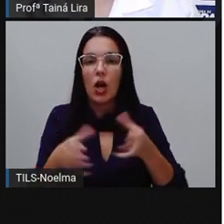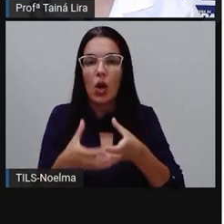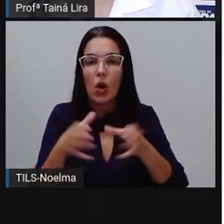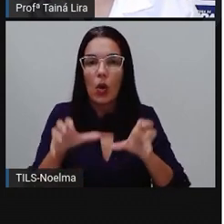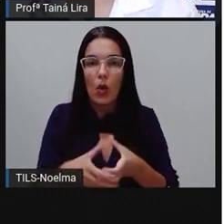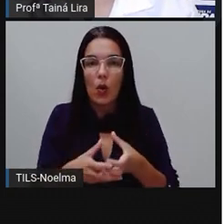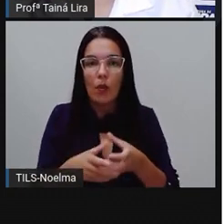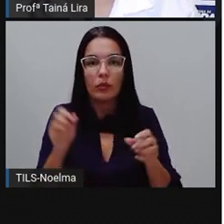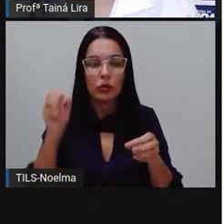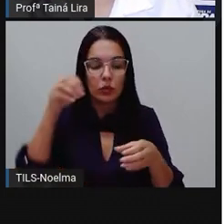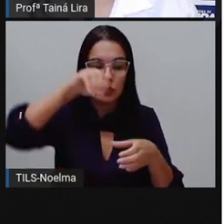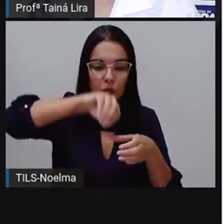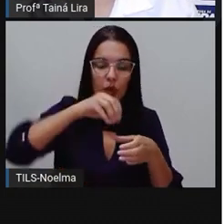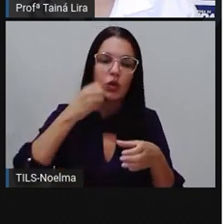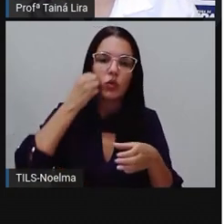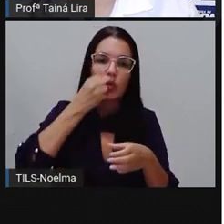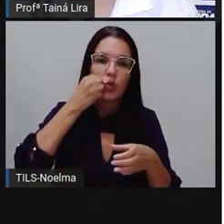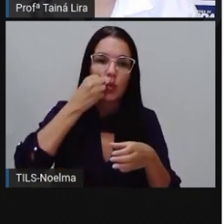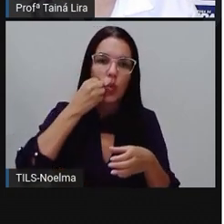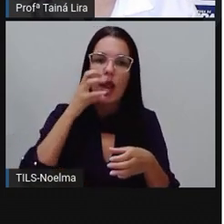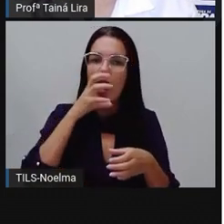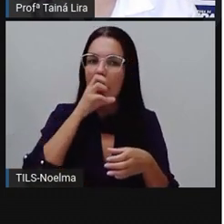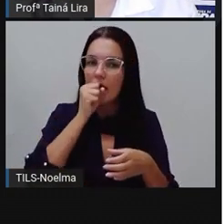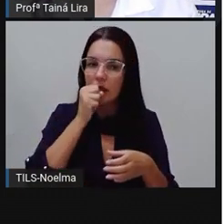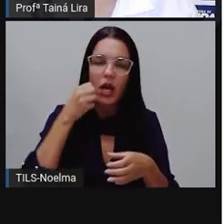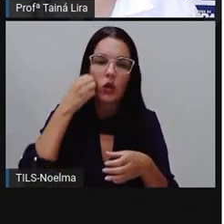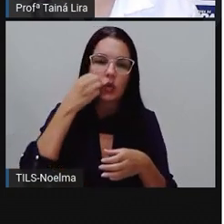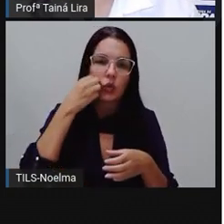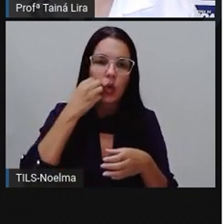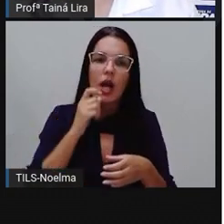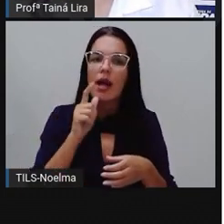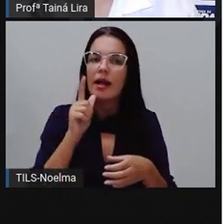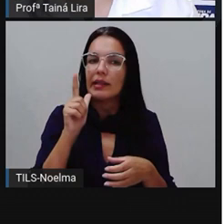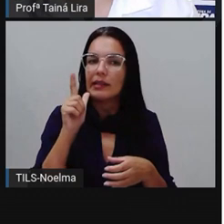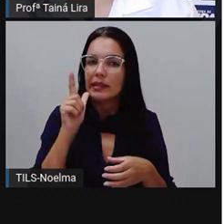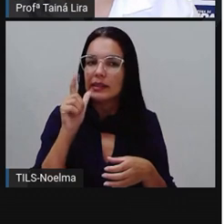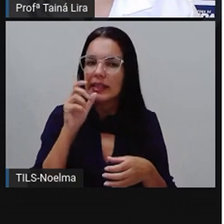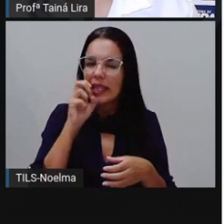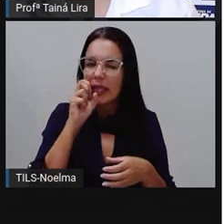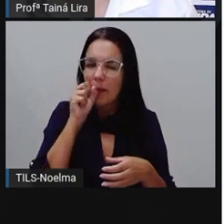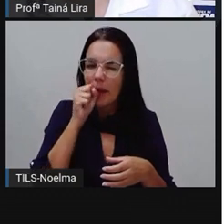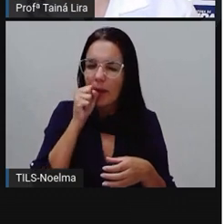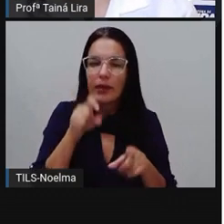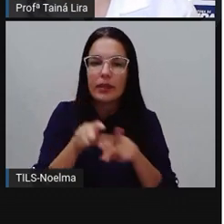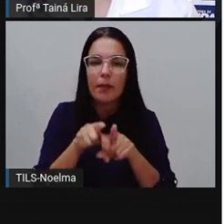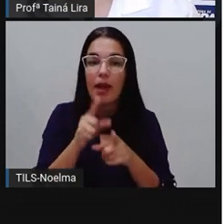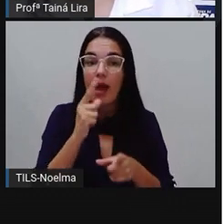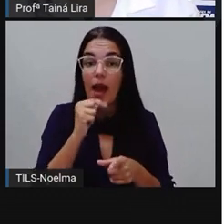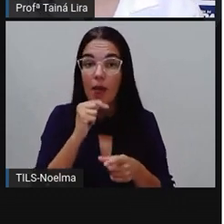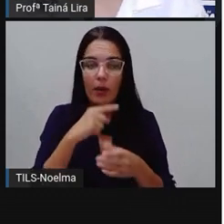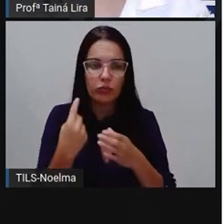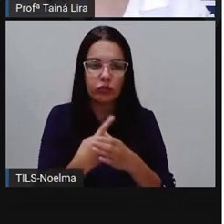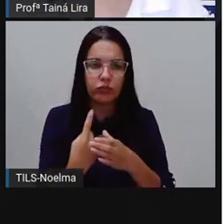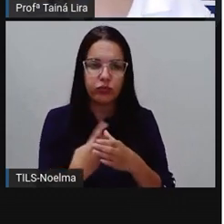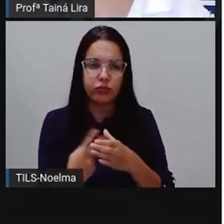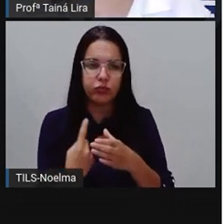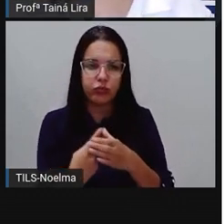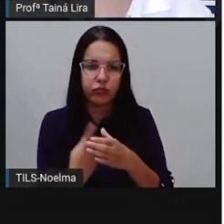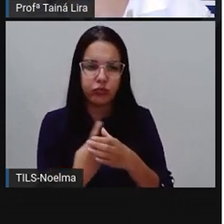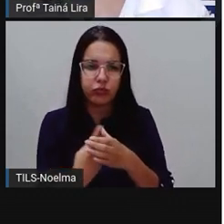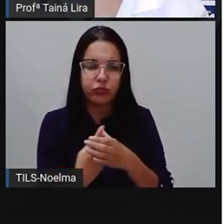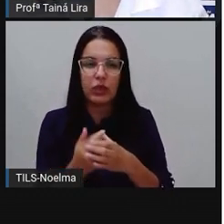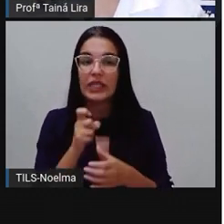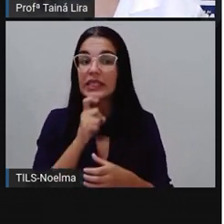laranja e o suco de limão, a couve e a água no liquidificador, bata tudo e sirva gelado. Nós aqui